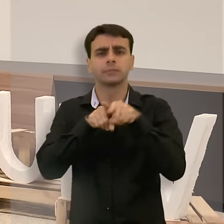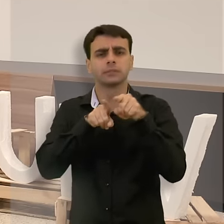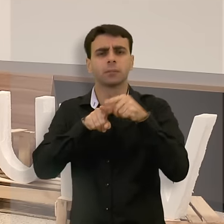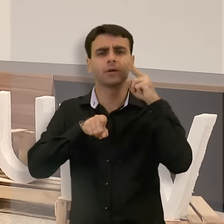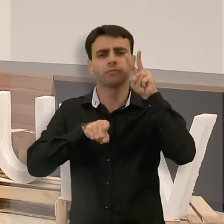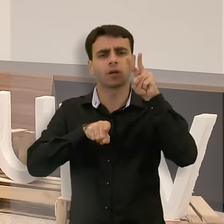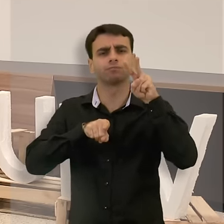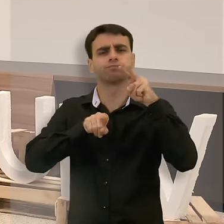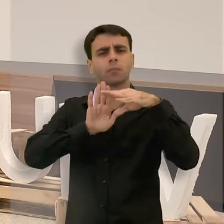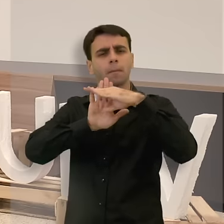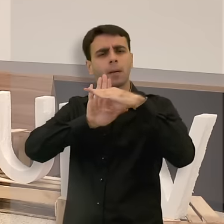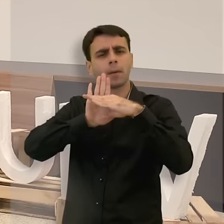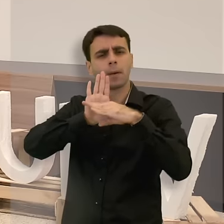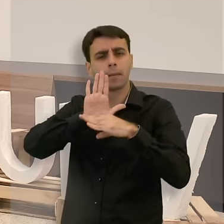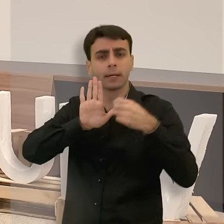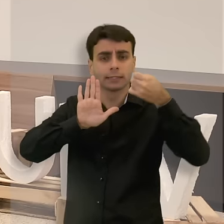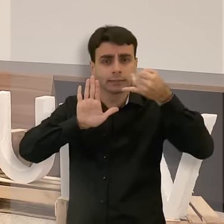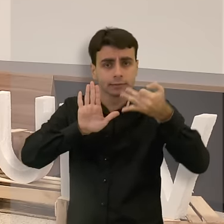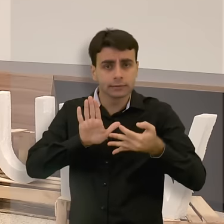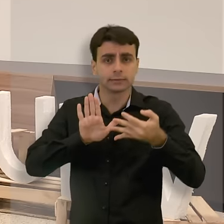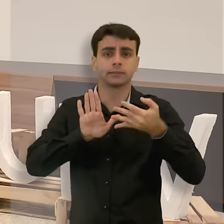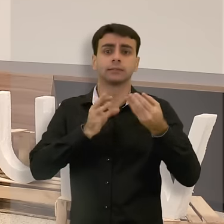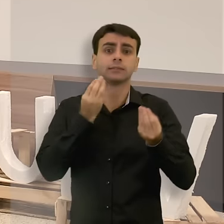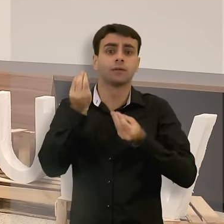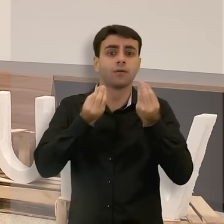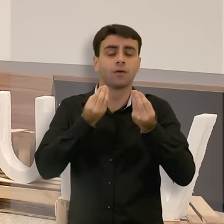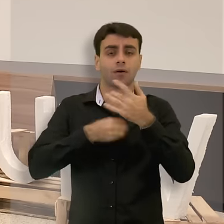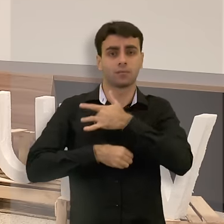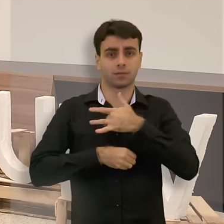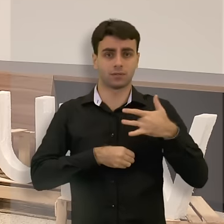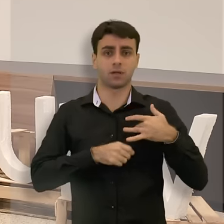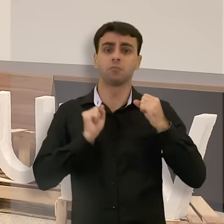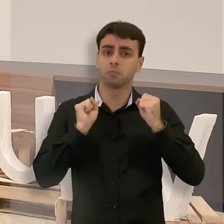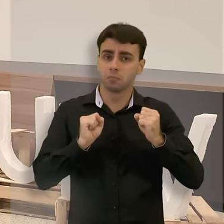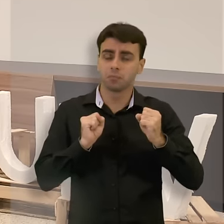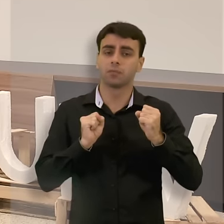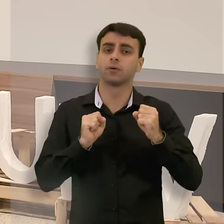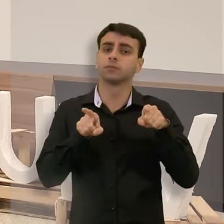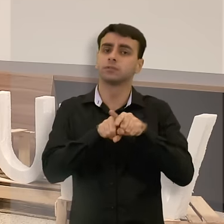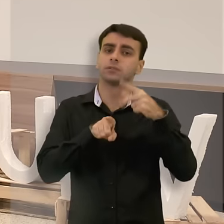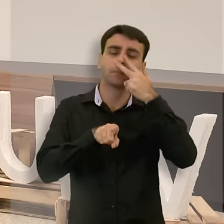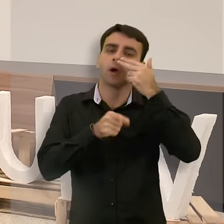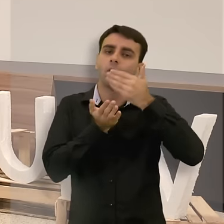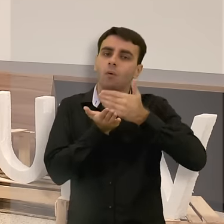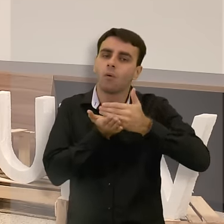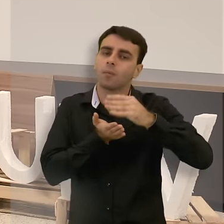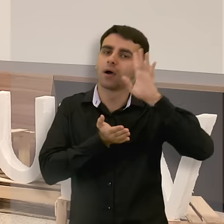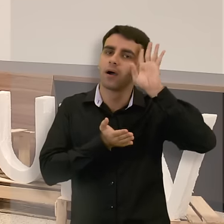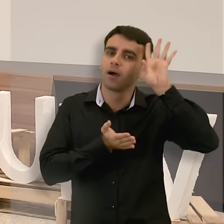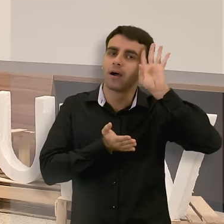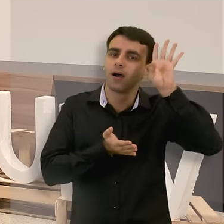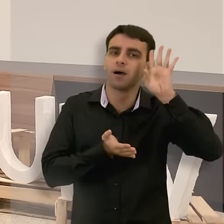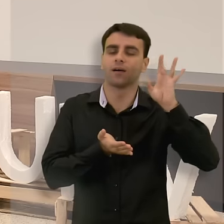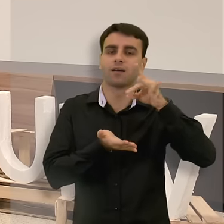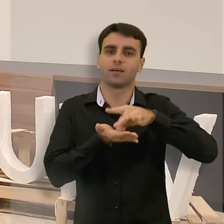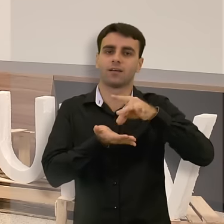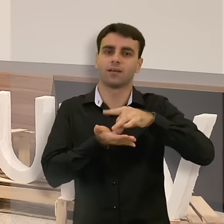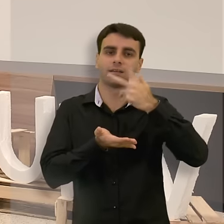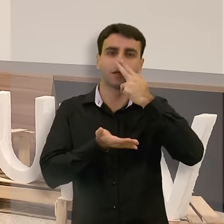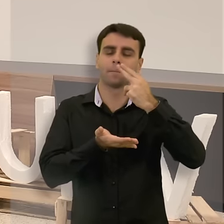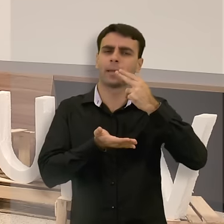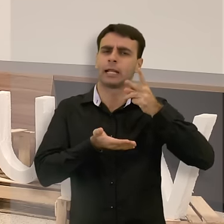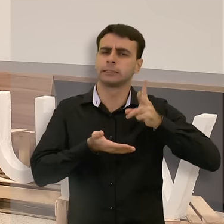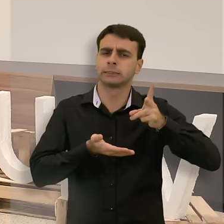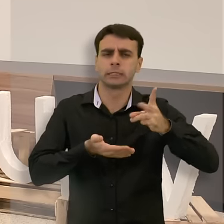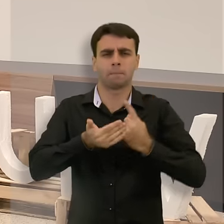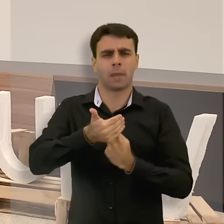informações que nos contam um pouquinho de como está a nossa saúde, talvez a gente comece a refletir que não vai ser um excesso de